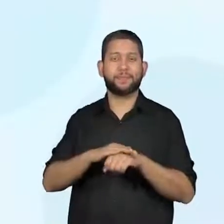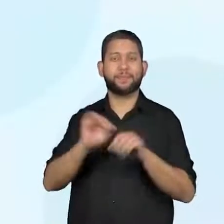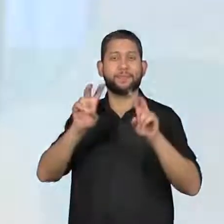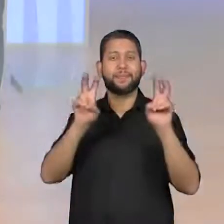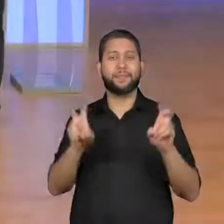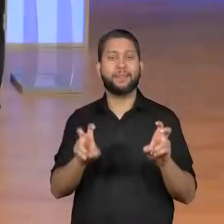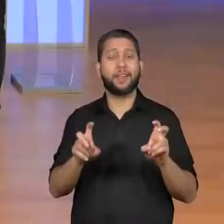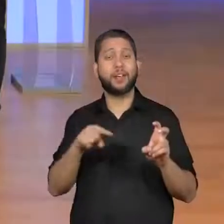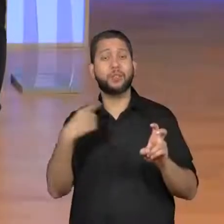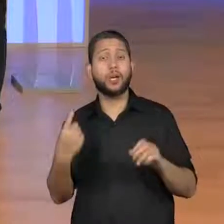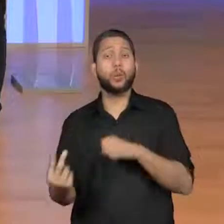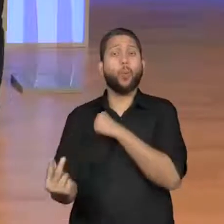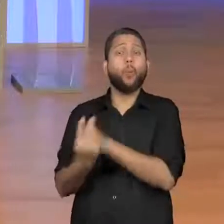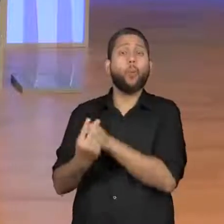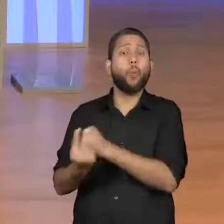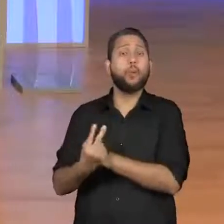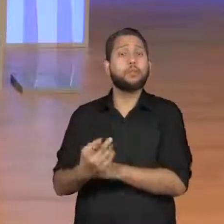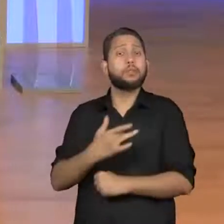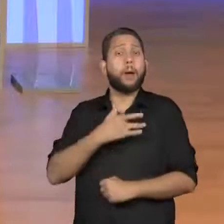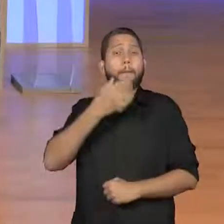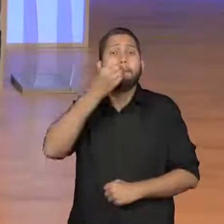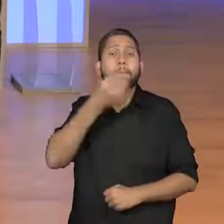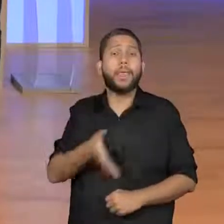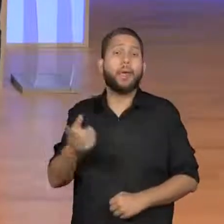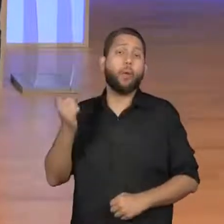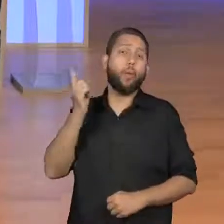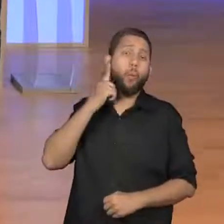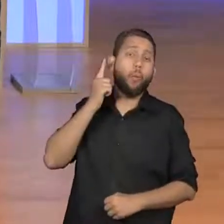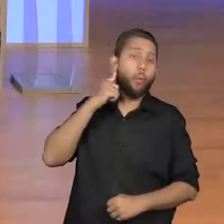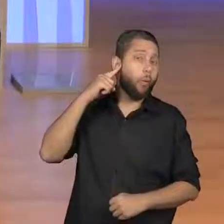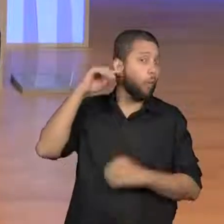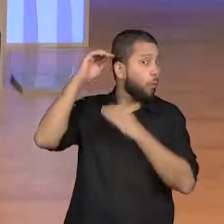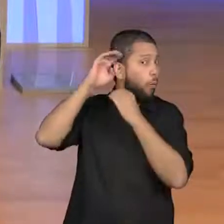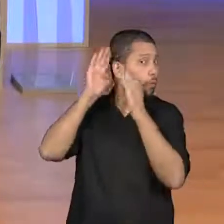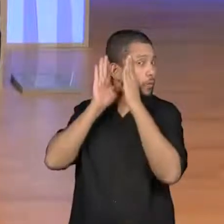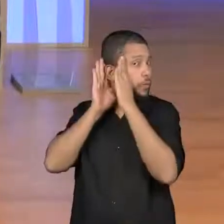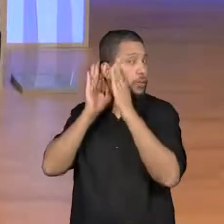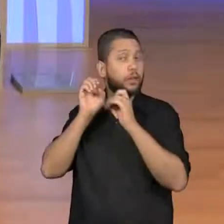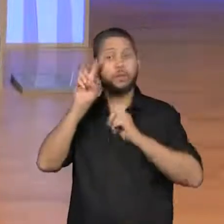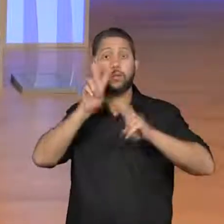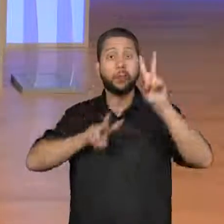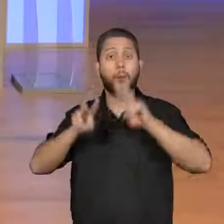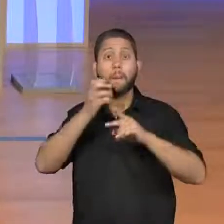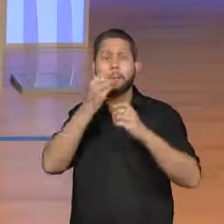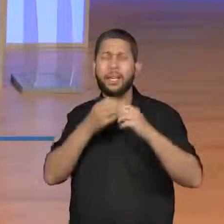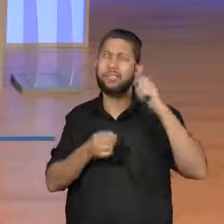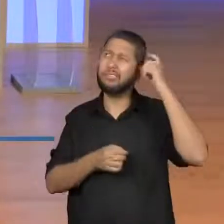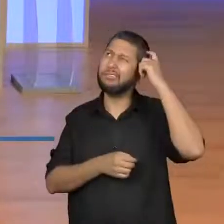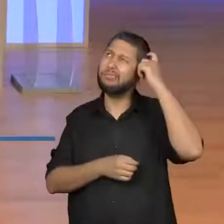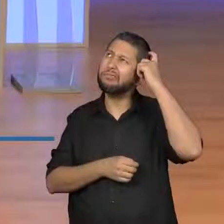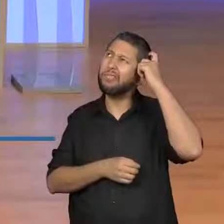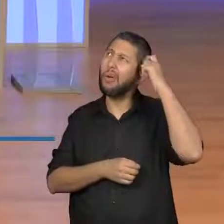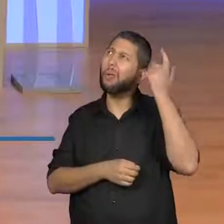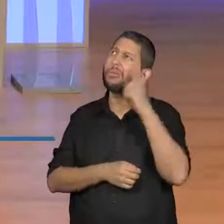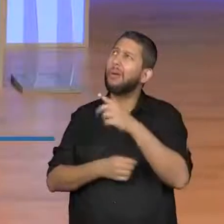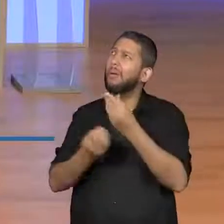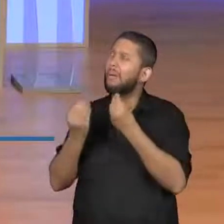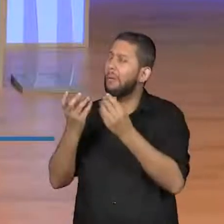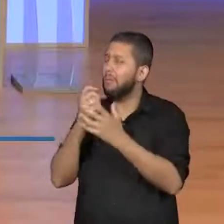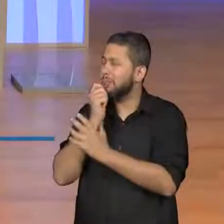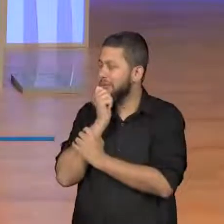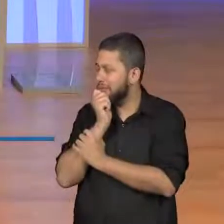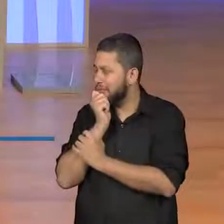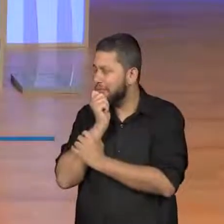para cuidar da nossa saúde auditiva e também visual. Isso quer dizer, Professor Rafael, que tem algumas